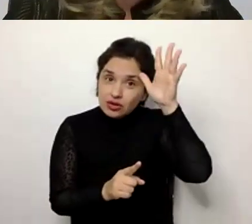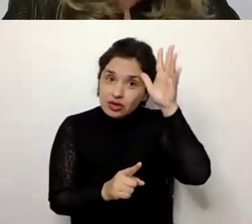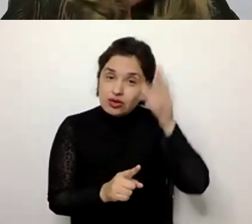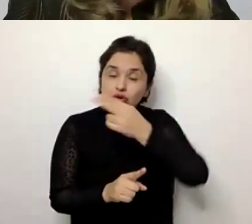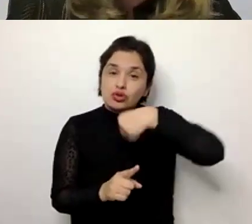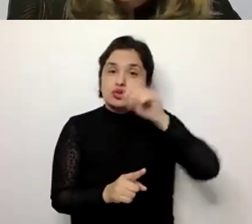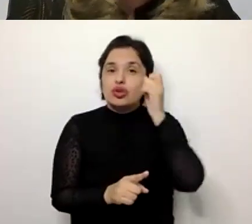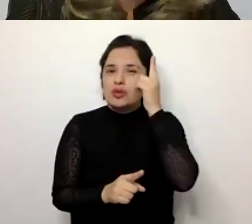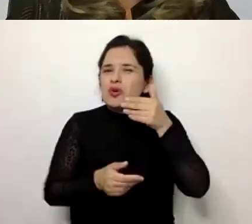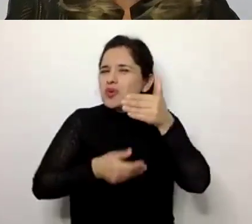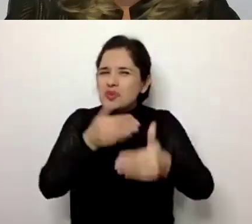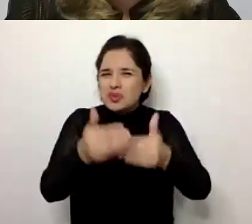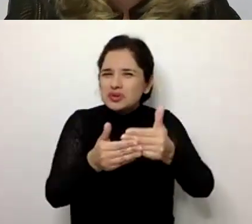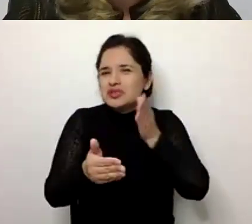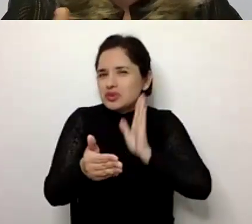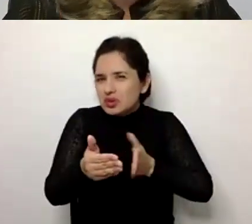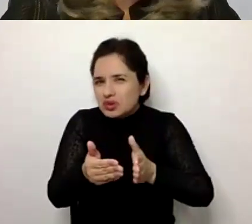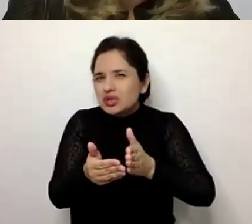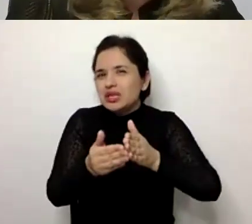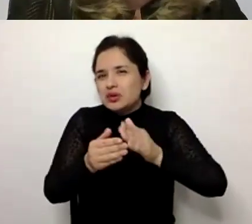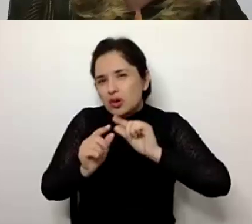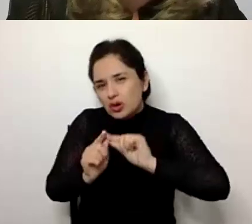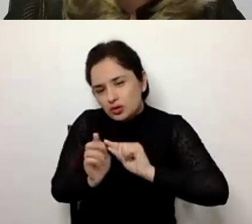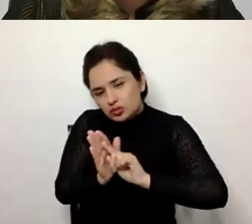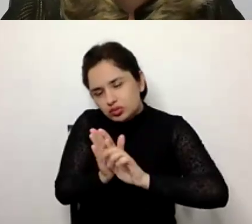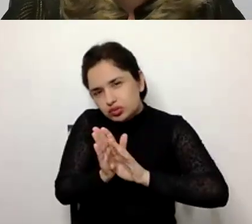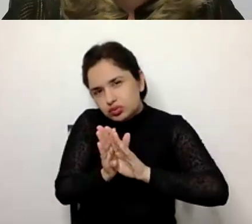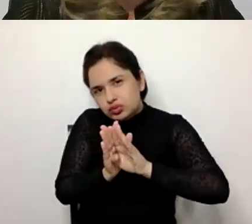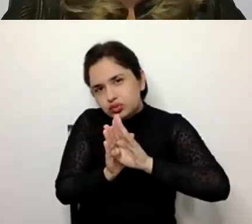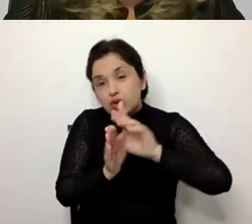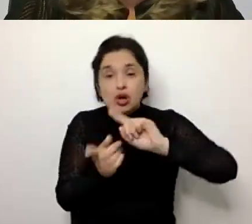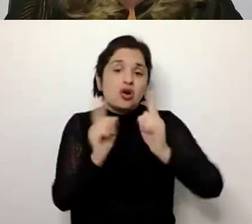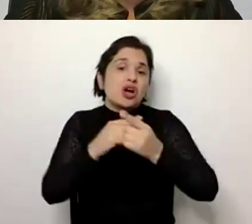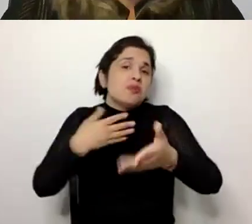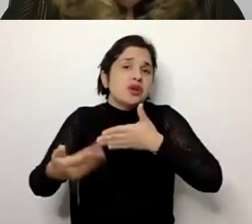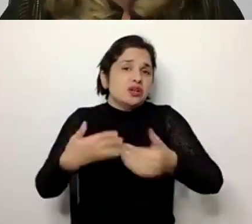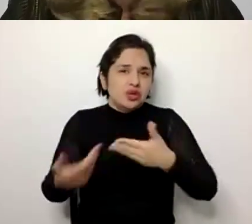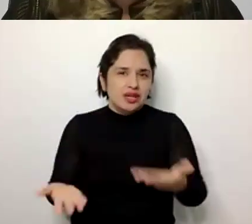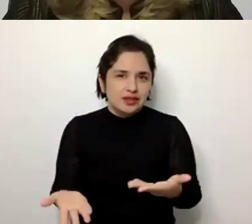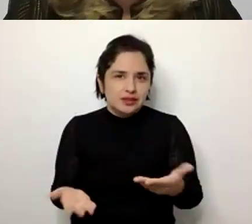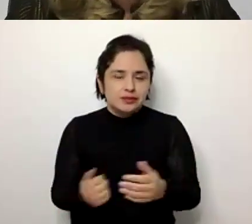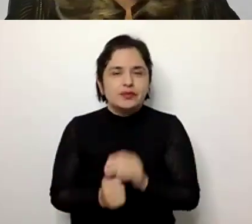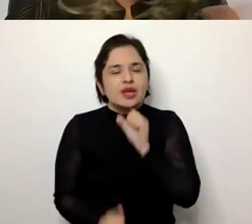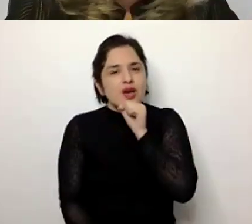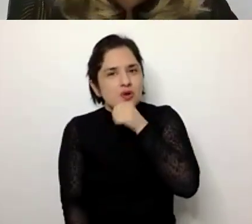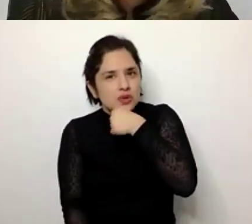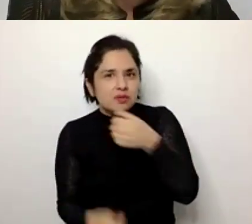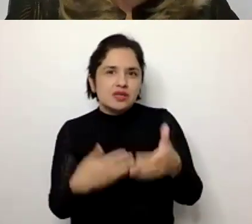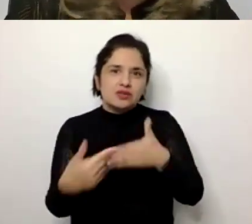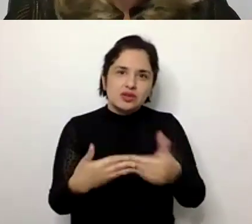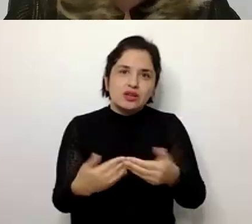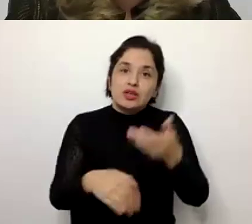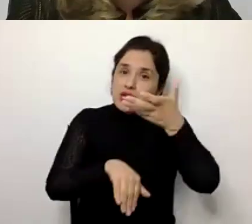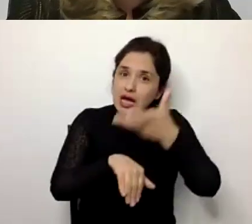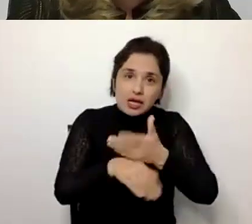como um processo contínuo, gradual, de alterações naturais. O envelhecimento é natural, ele acontece